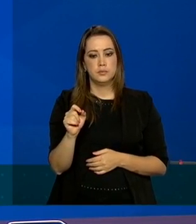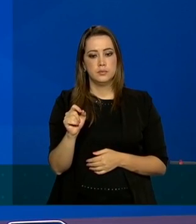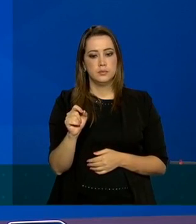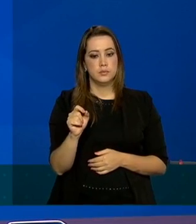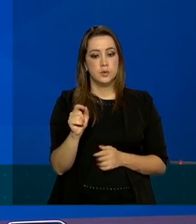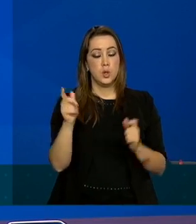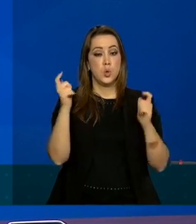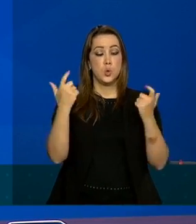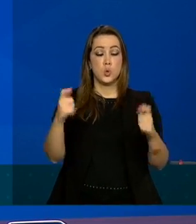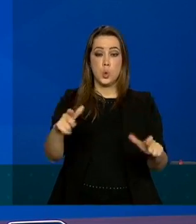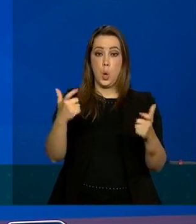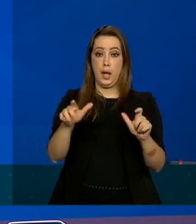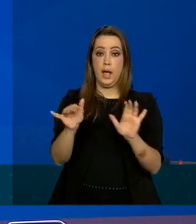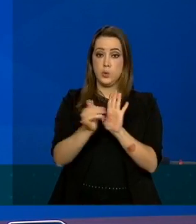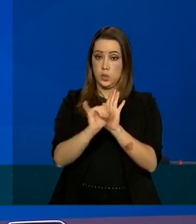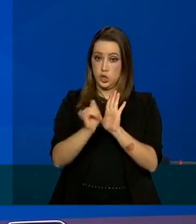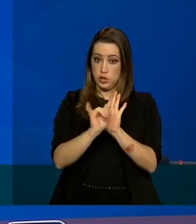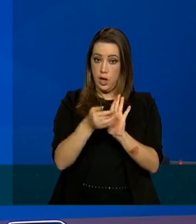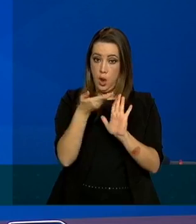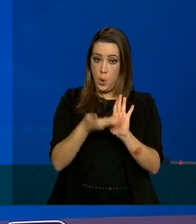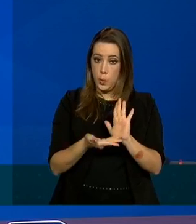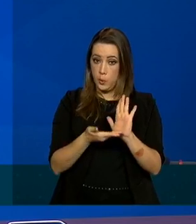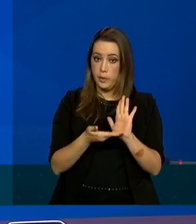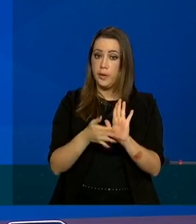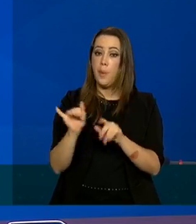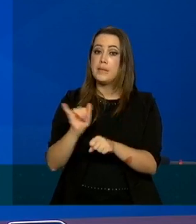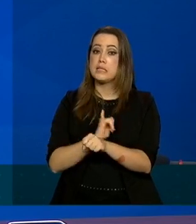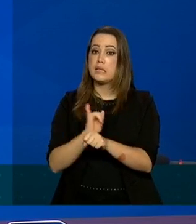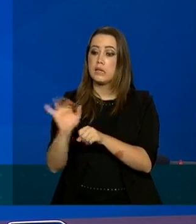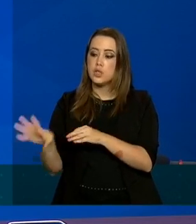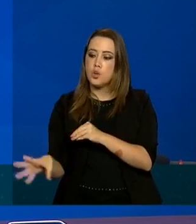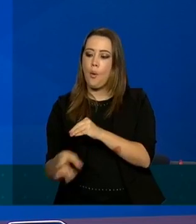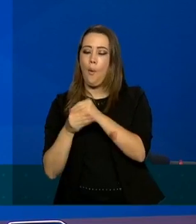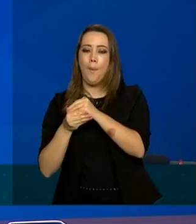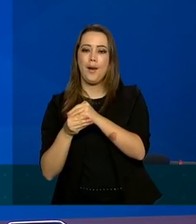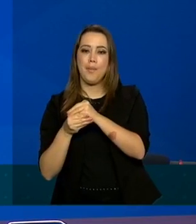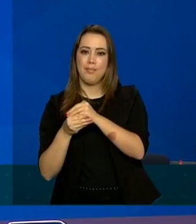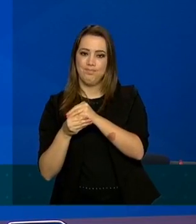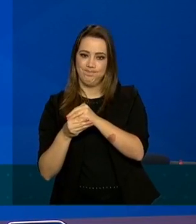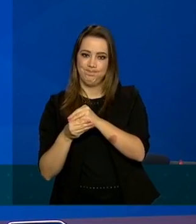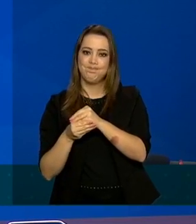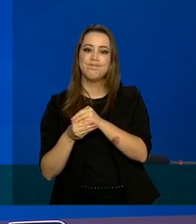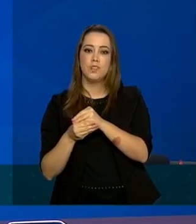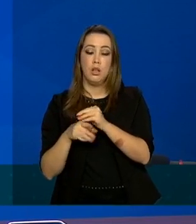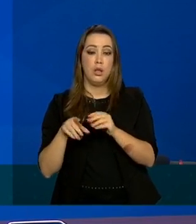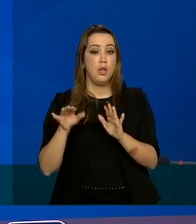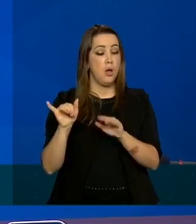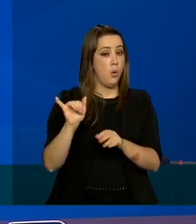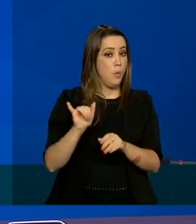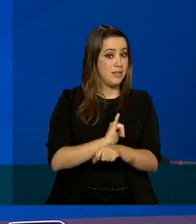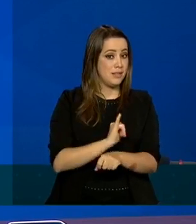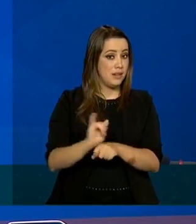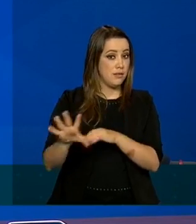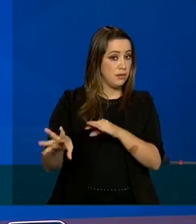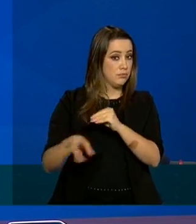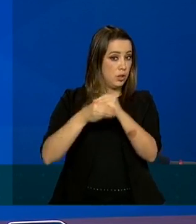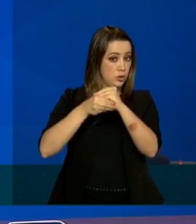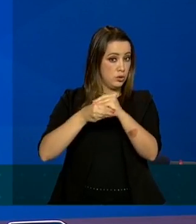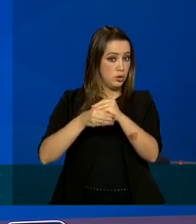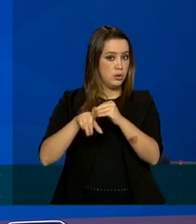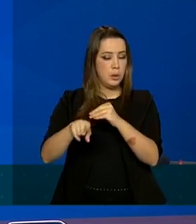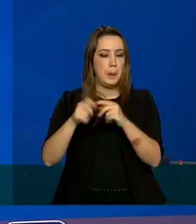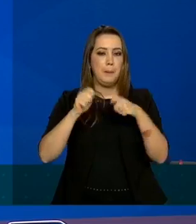que vão ser contratados são uma estratégia adicional ao mesmo tempo que eles são uma estratégia adicional de